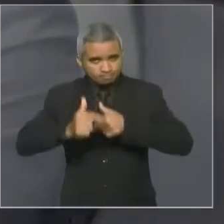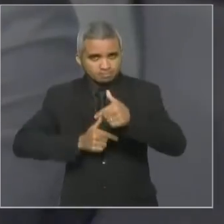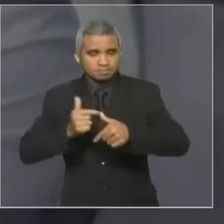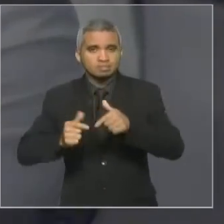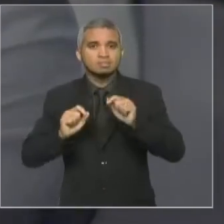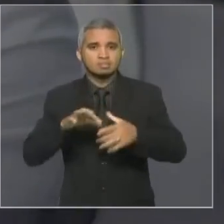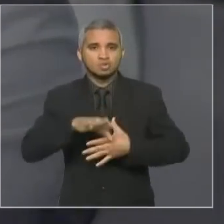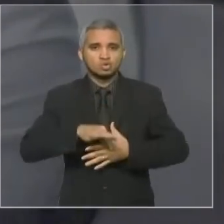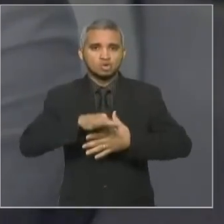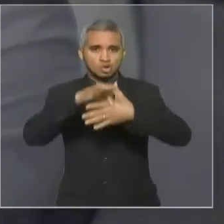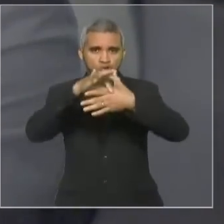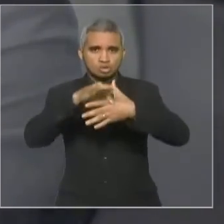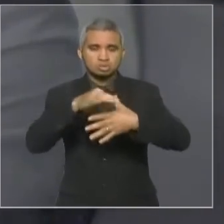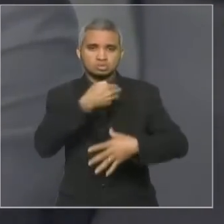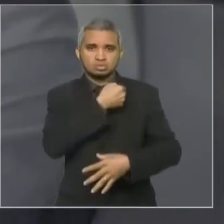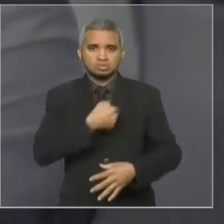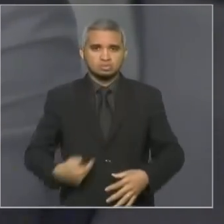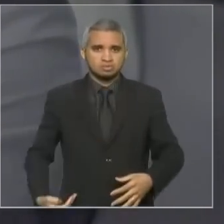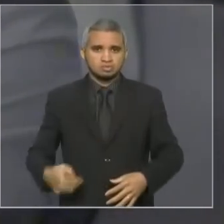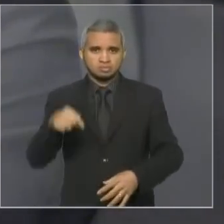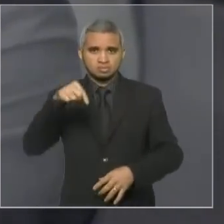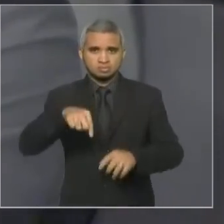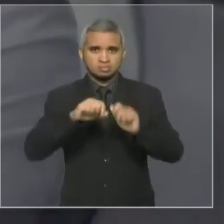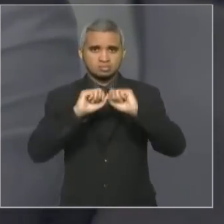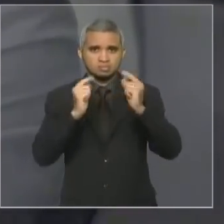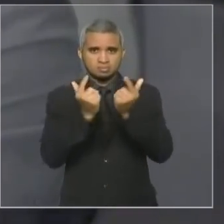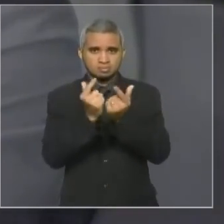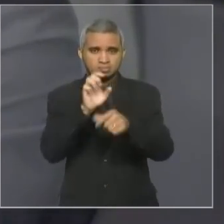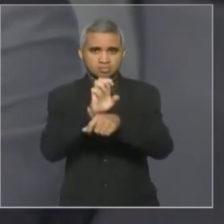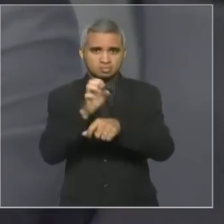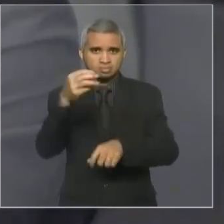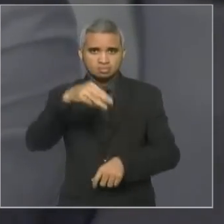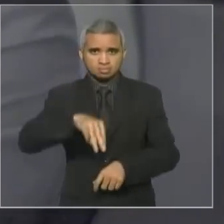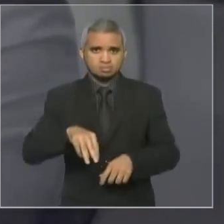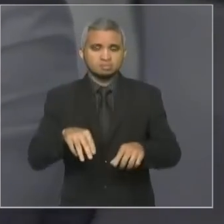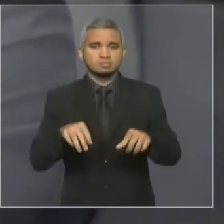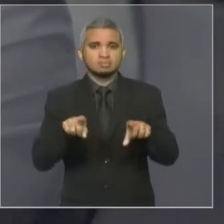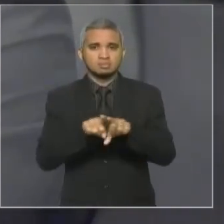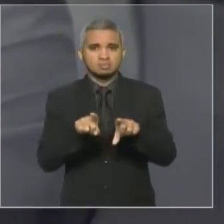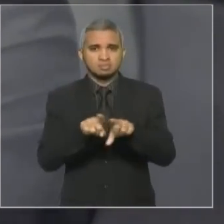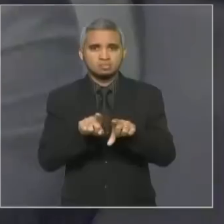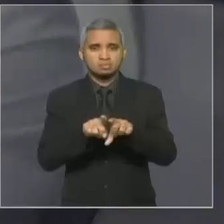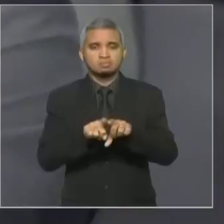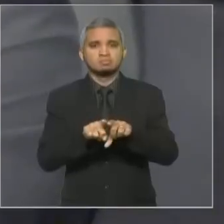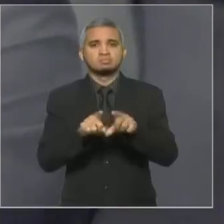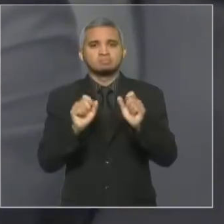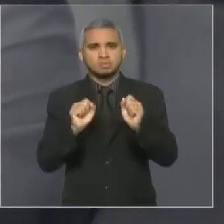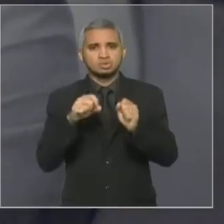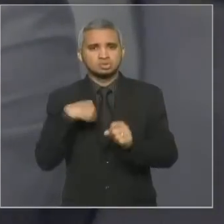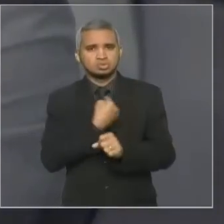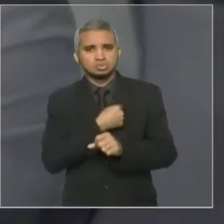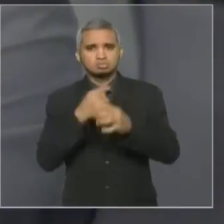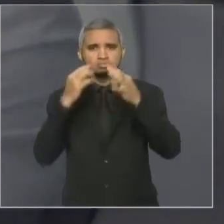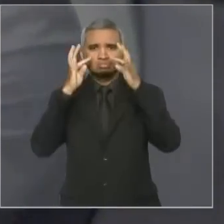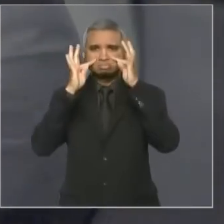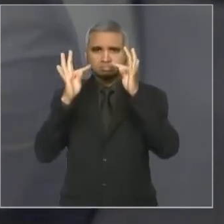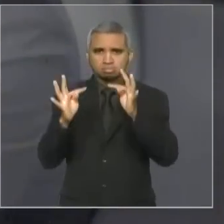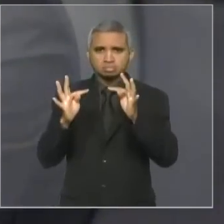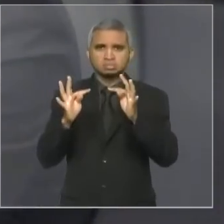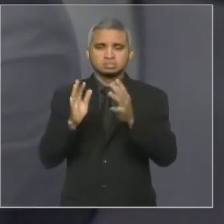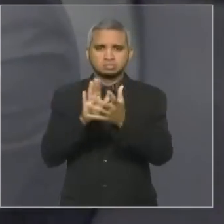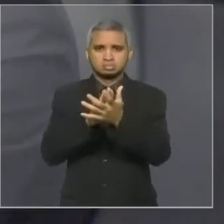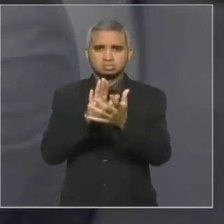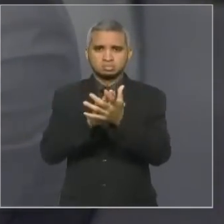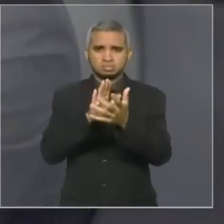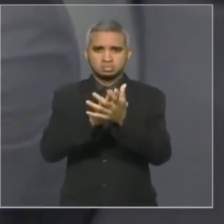fazer a liderança do governo na Assembleia Legislativa do Estado do Maranhão, mas também que sirva de exemplo para todos nós. Então, parabéns pelo pronunciamento, parabéns por